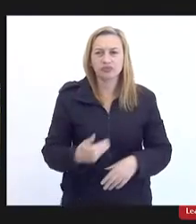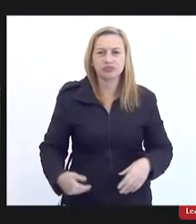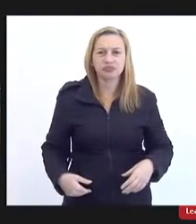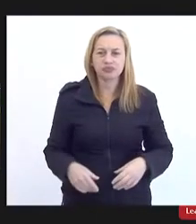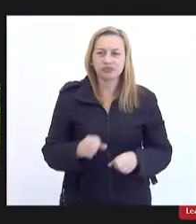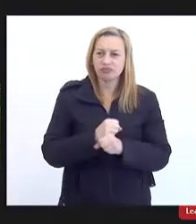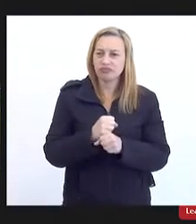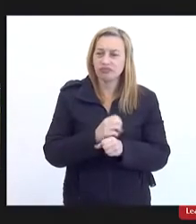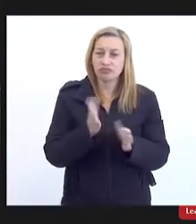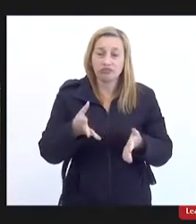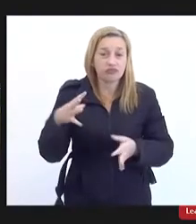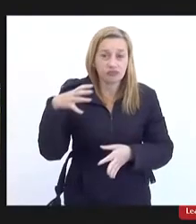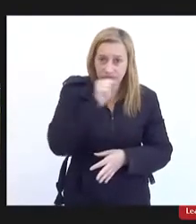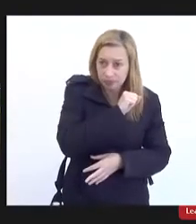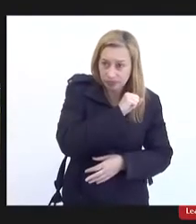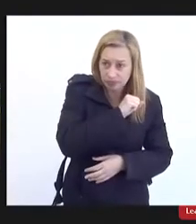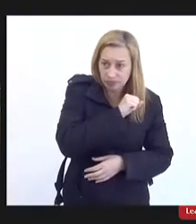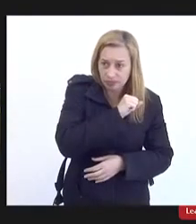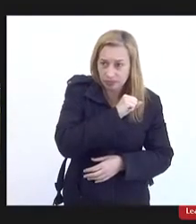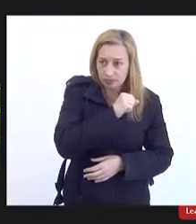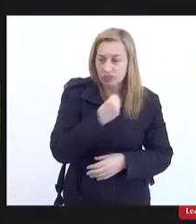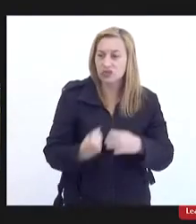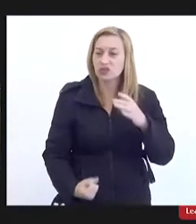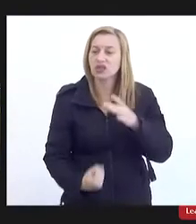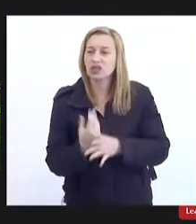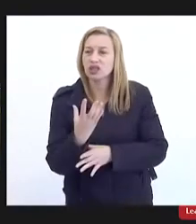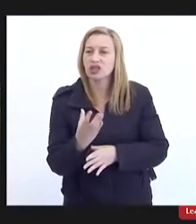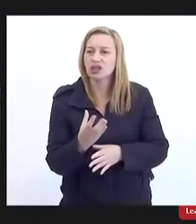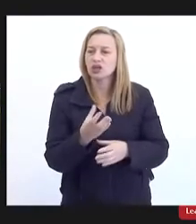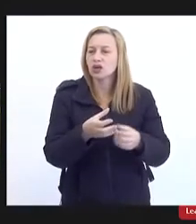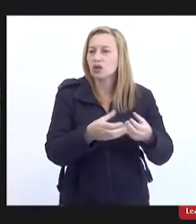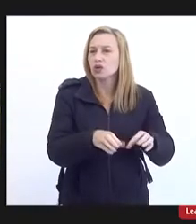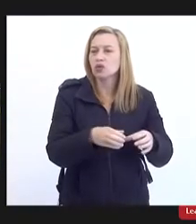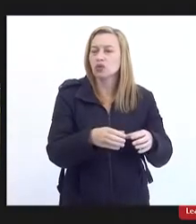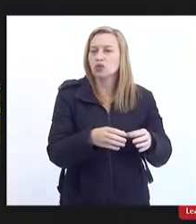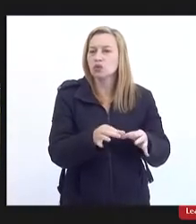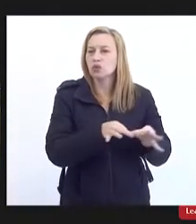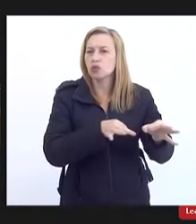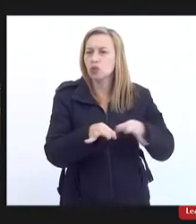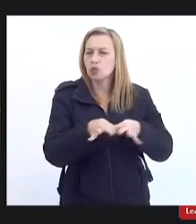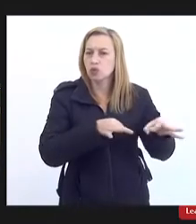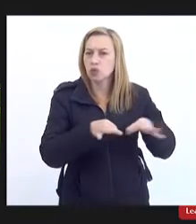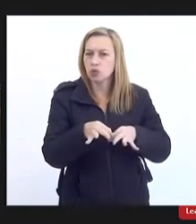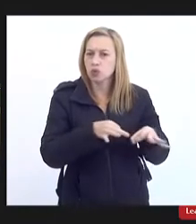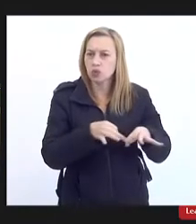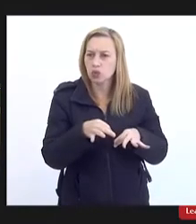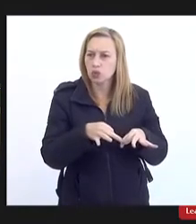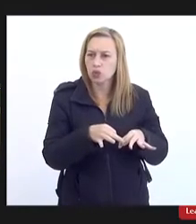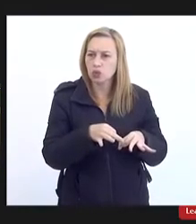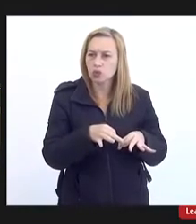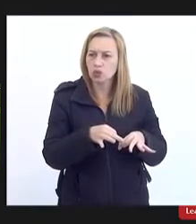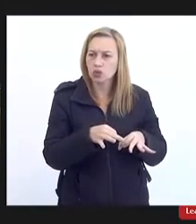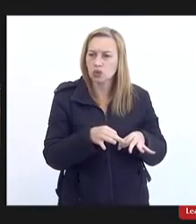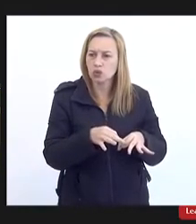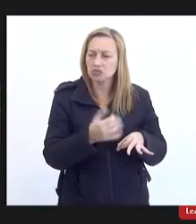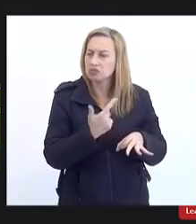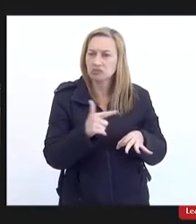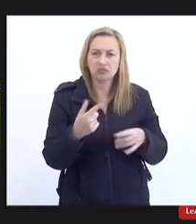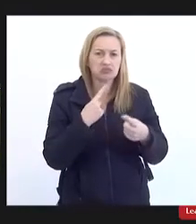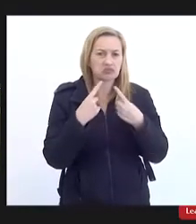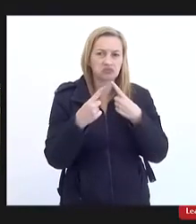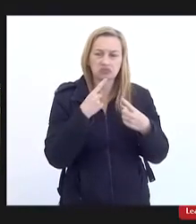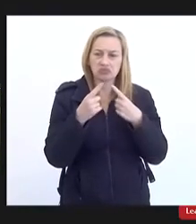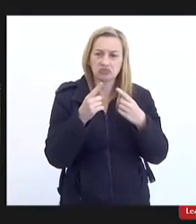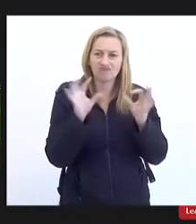audiências públicas rapidamente eles criaram um concurso de projeto que não não teve de fato um debate com a